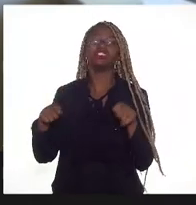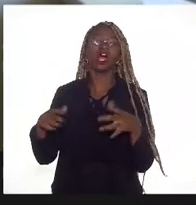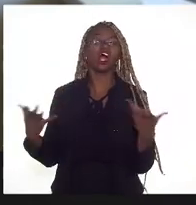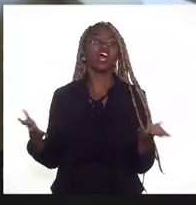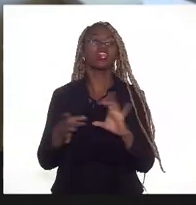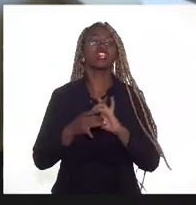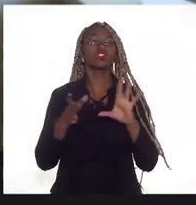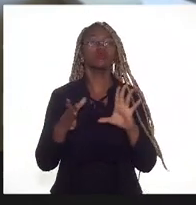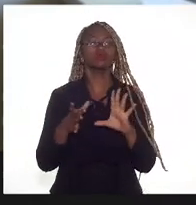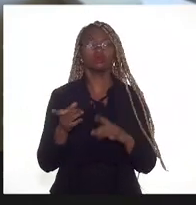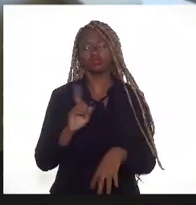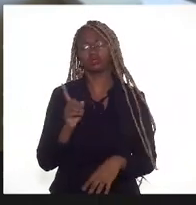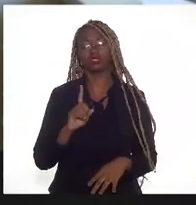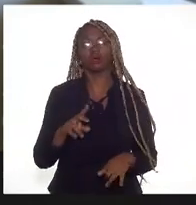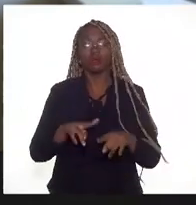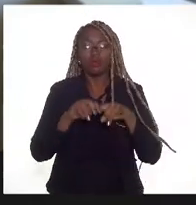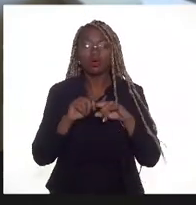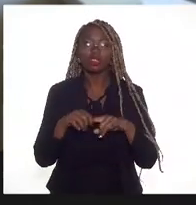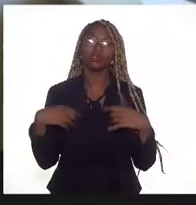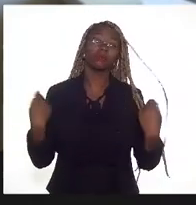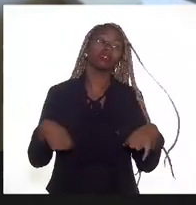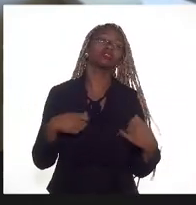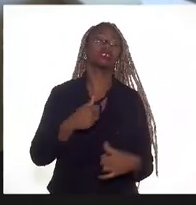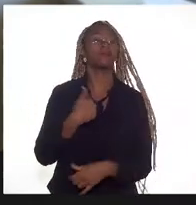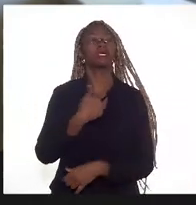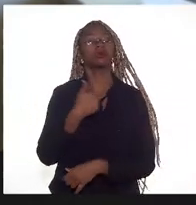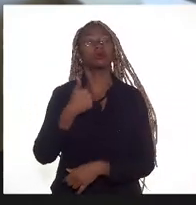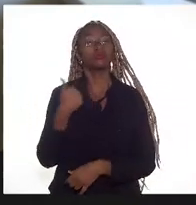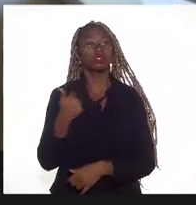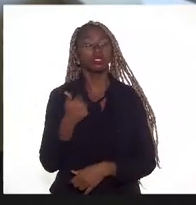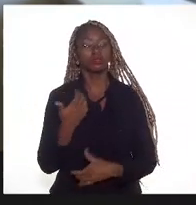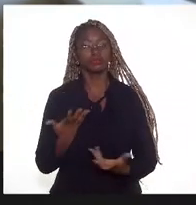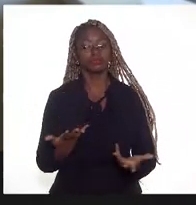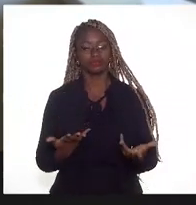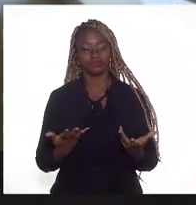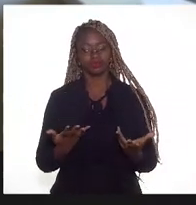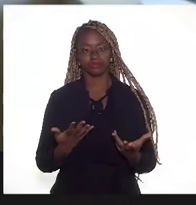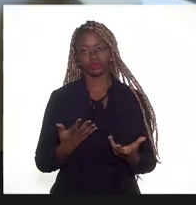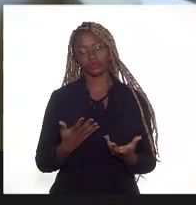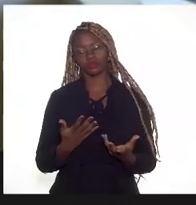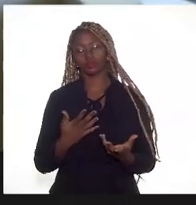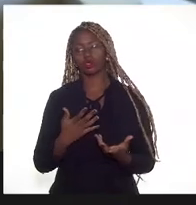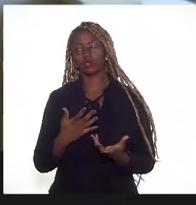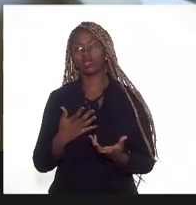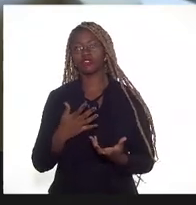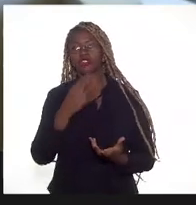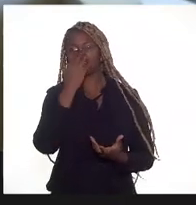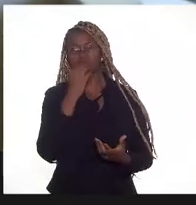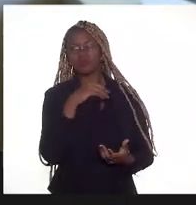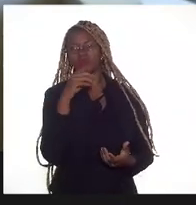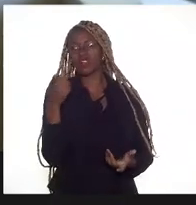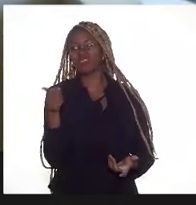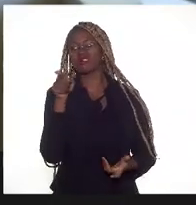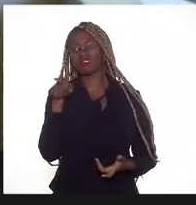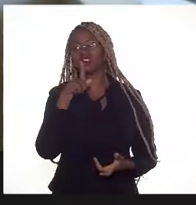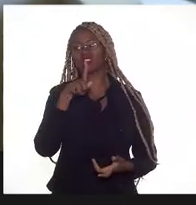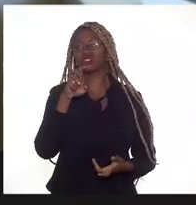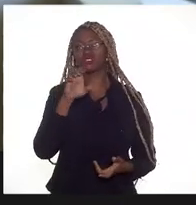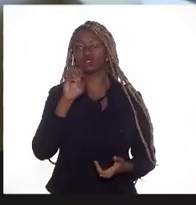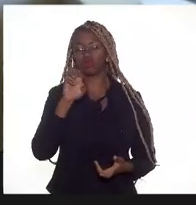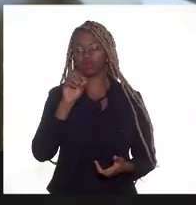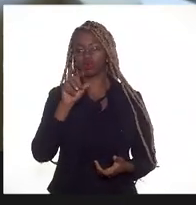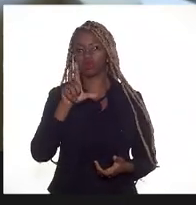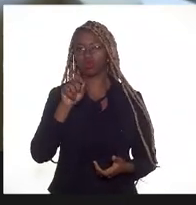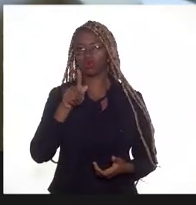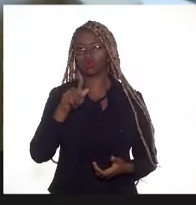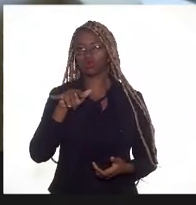Primeiro que teria que combinar com toda a geologia do subsórnio, que não foi combinado